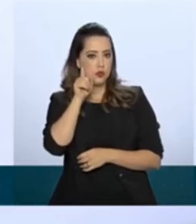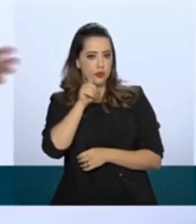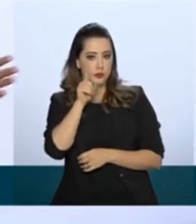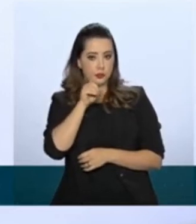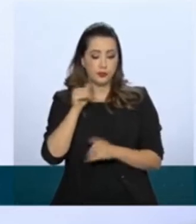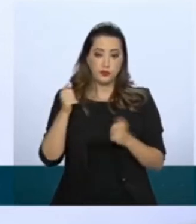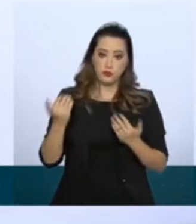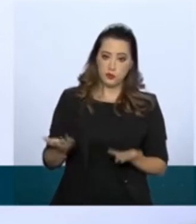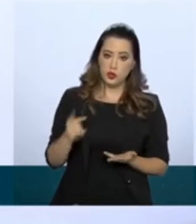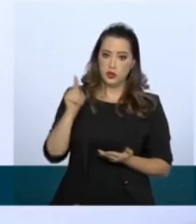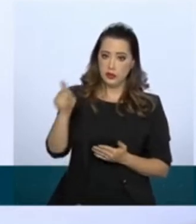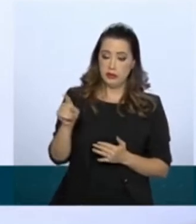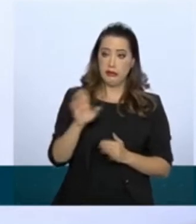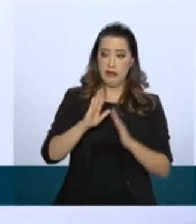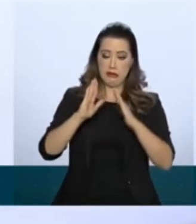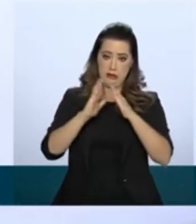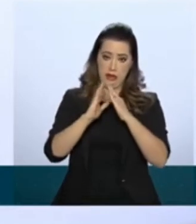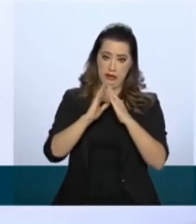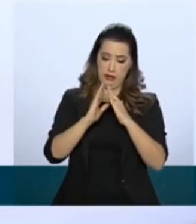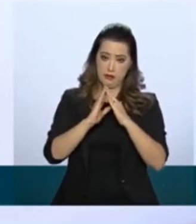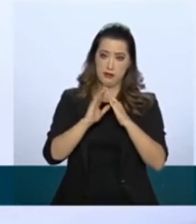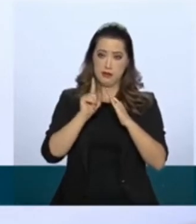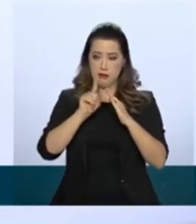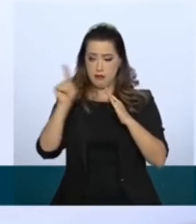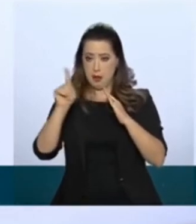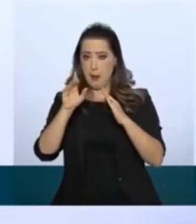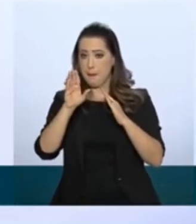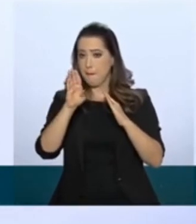Tanto é que, na Casa Branca, quando estive com ele,